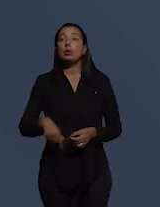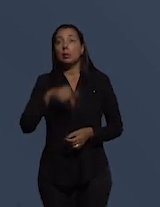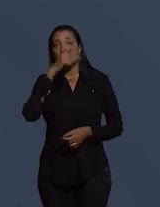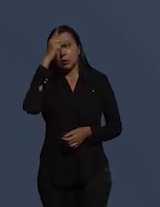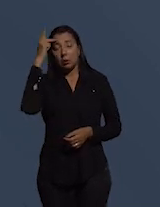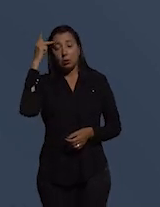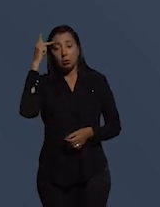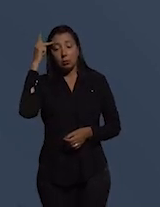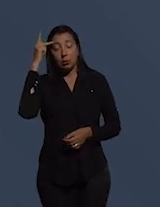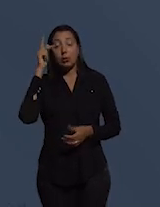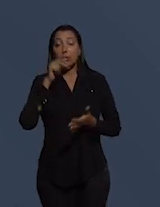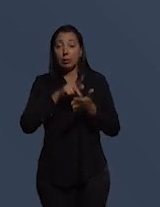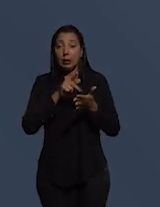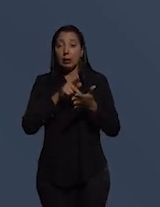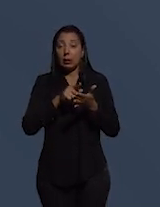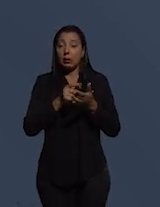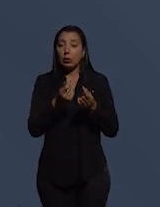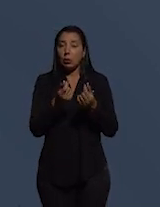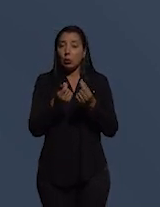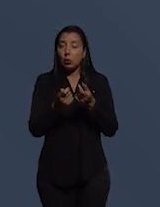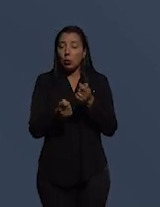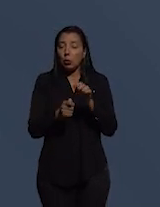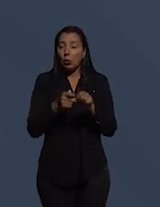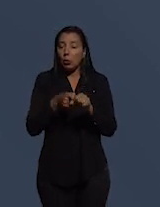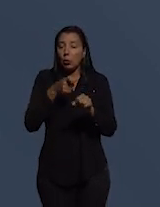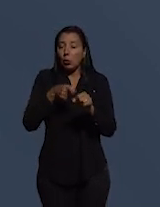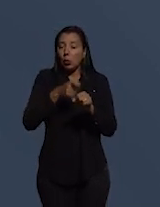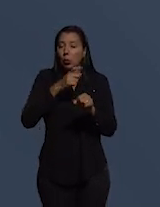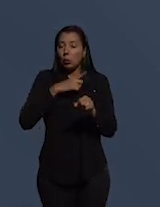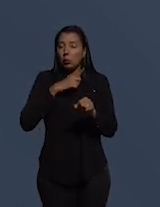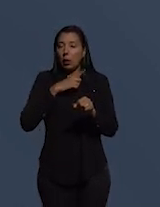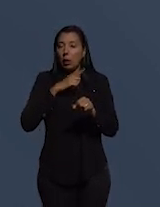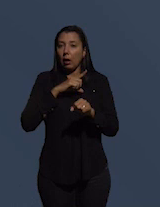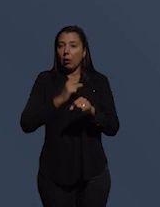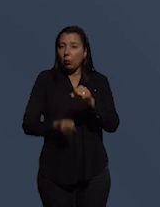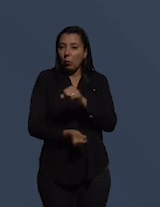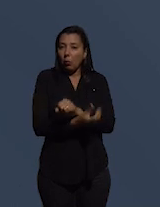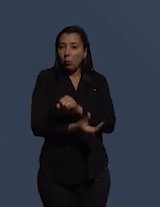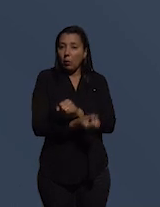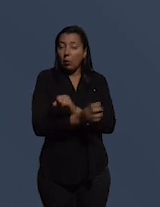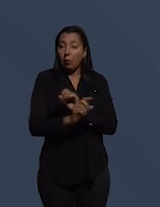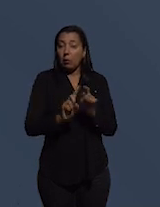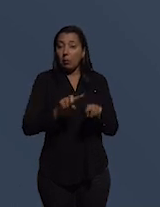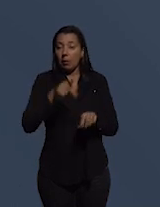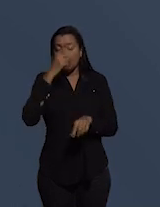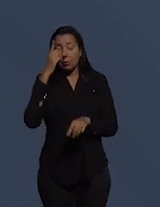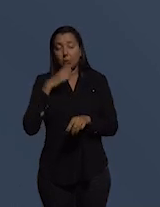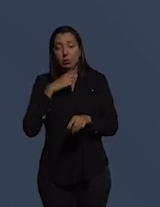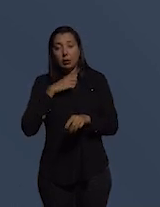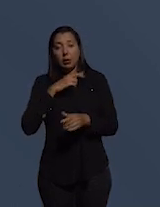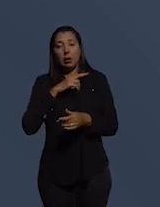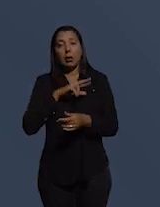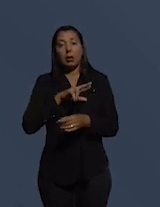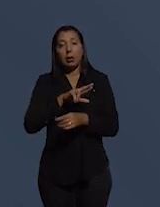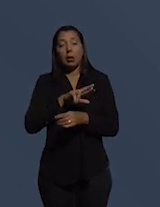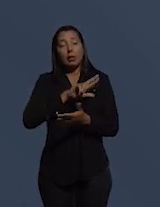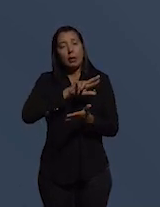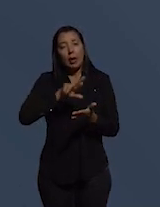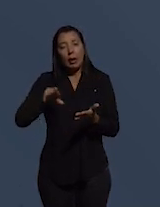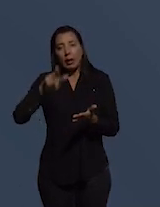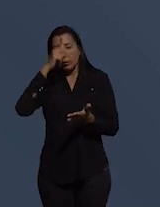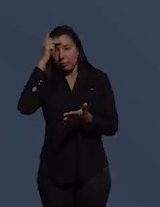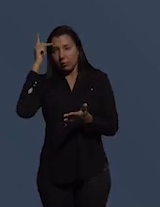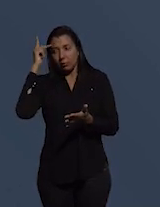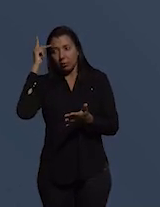que está na verdade lucrando com a corrupção ou mais pessoas ao redor desta pessoa muitas pessoas